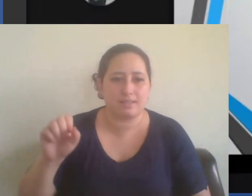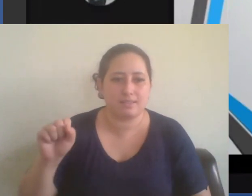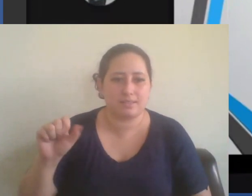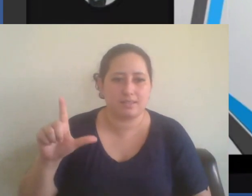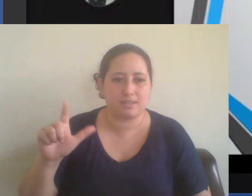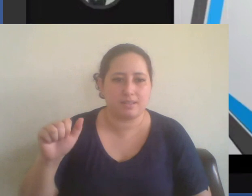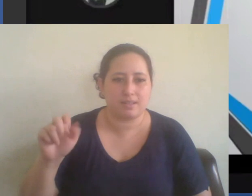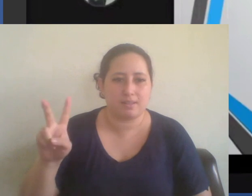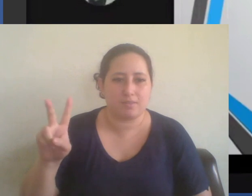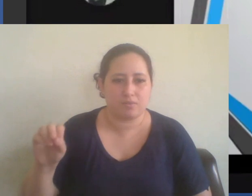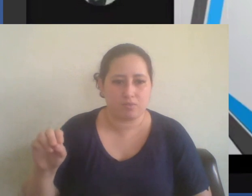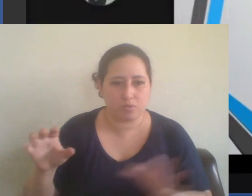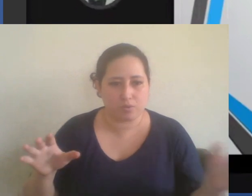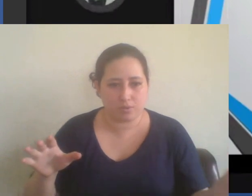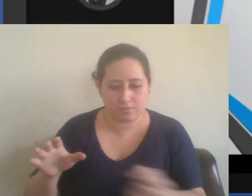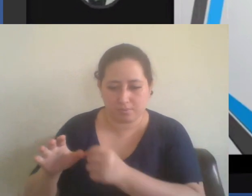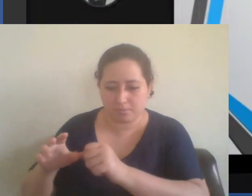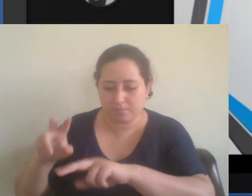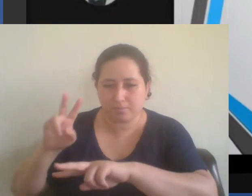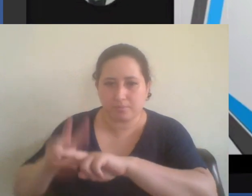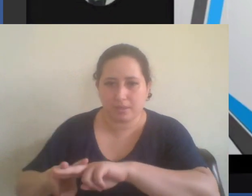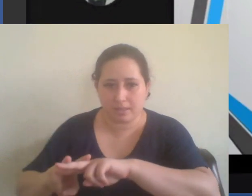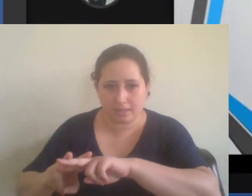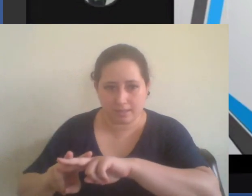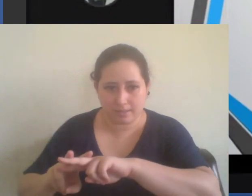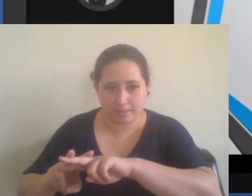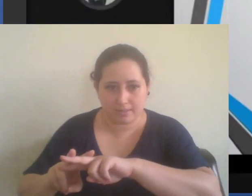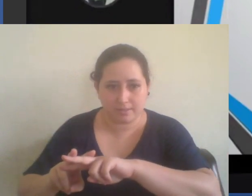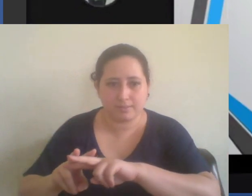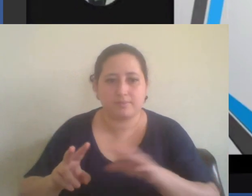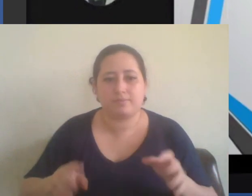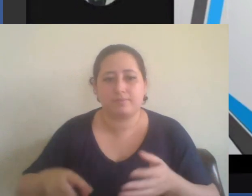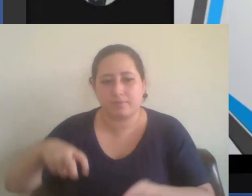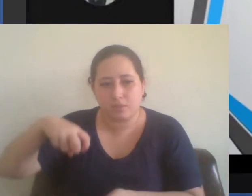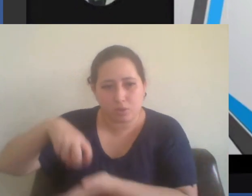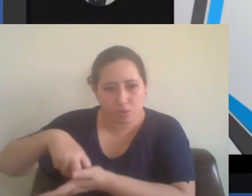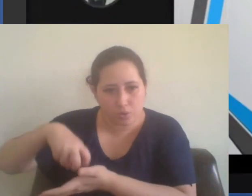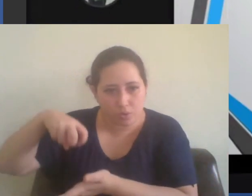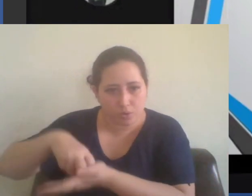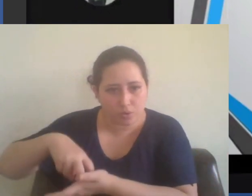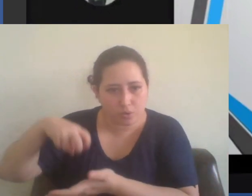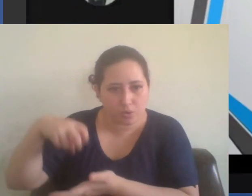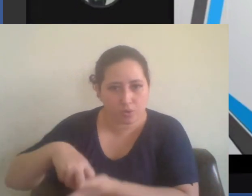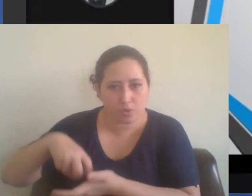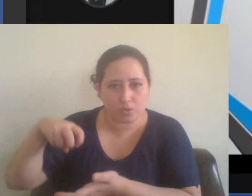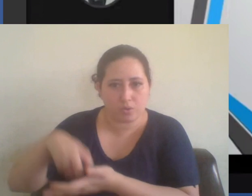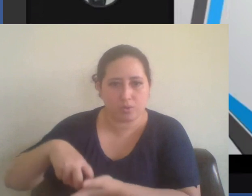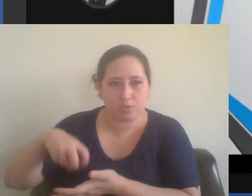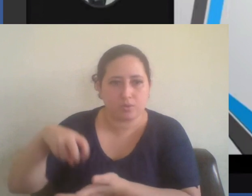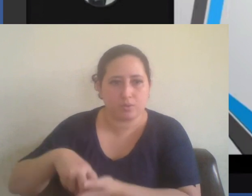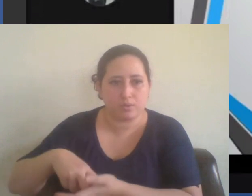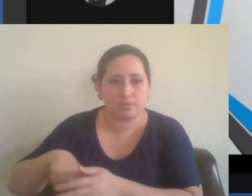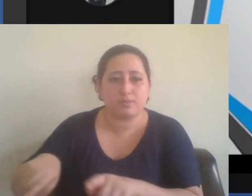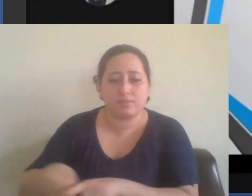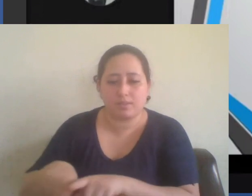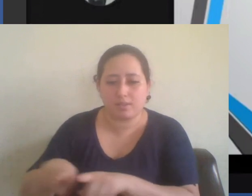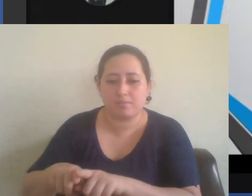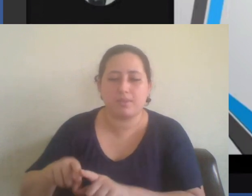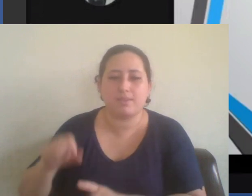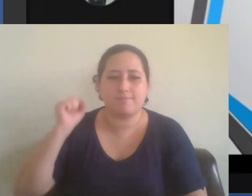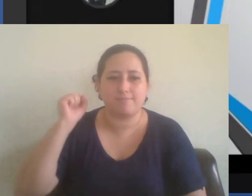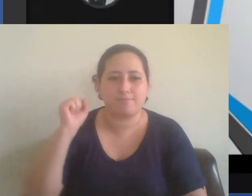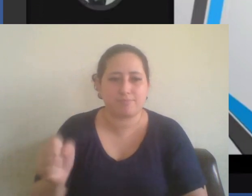são presos torturados e assassinados